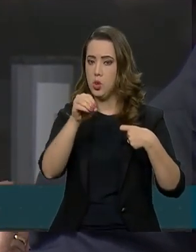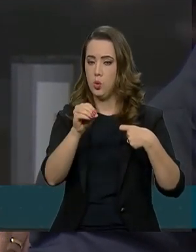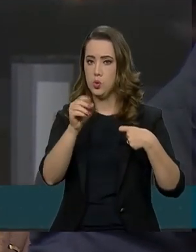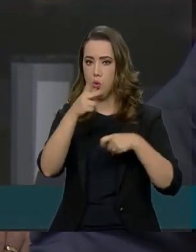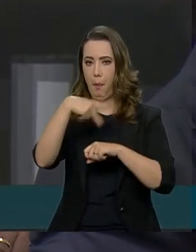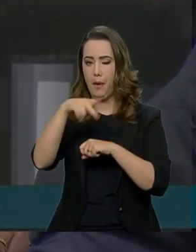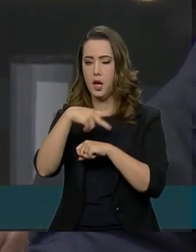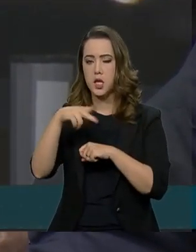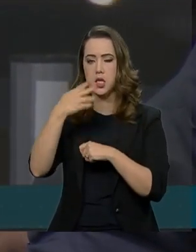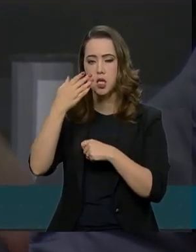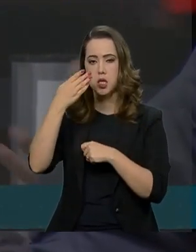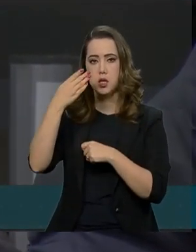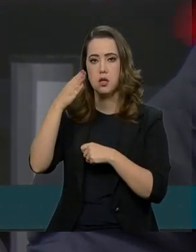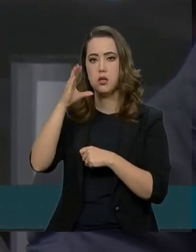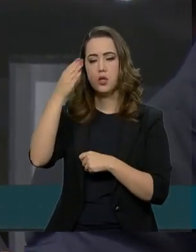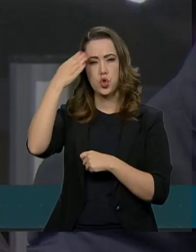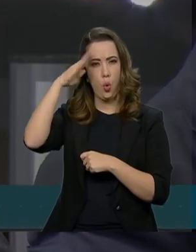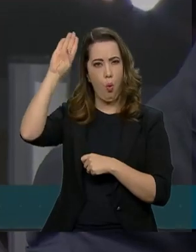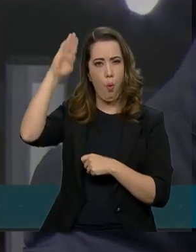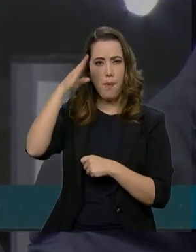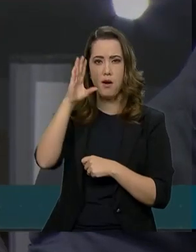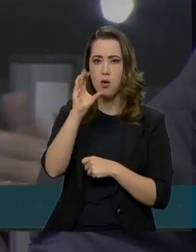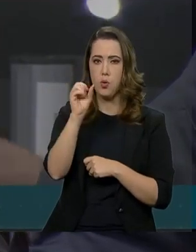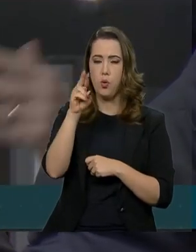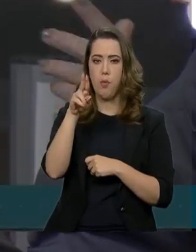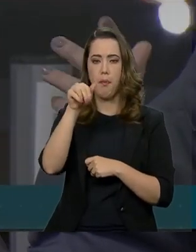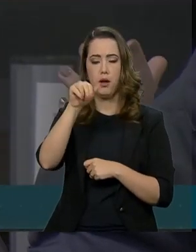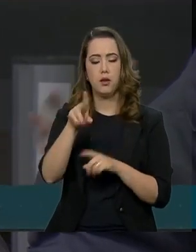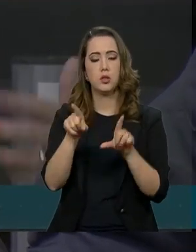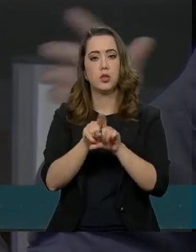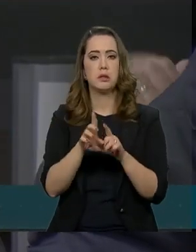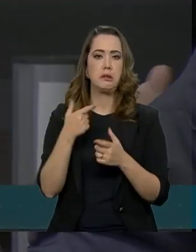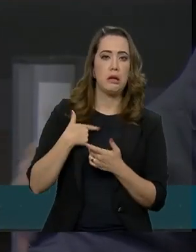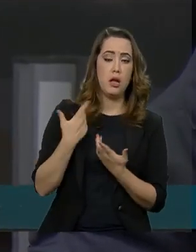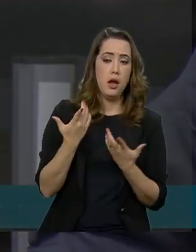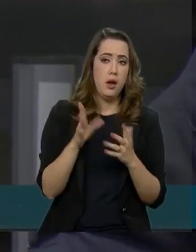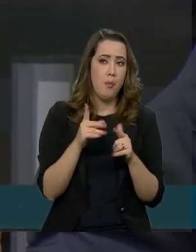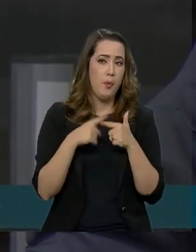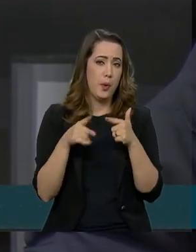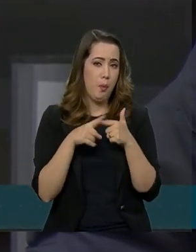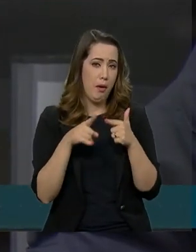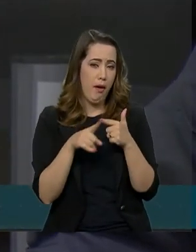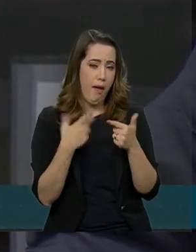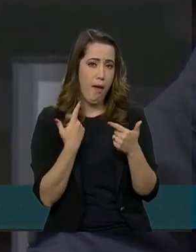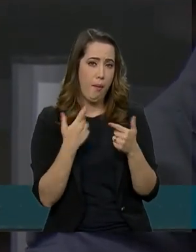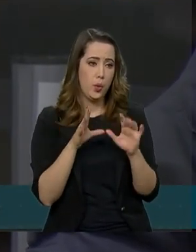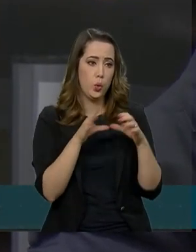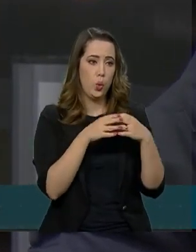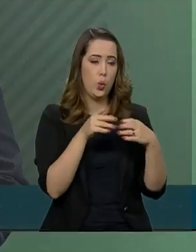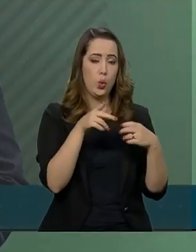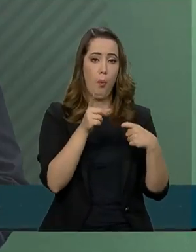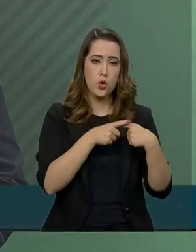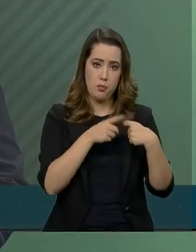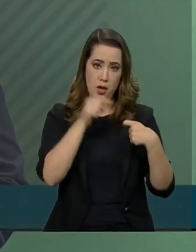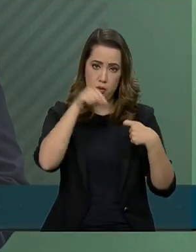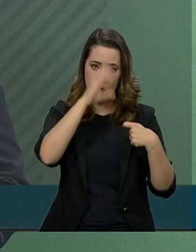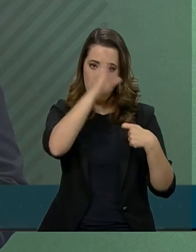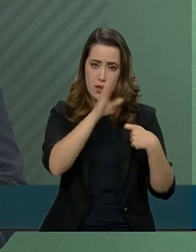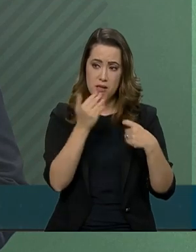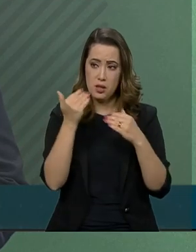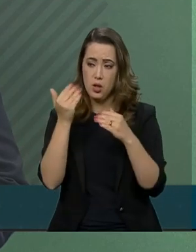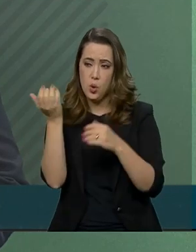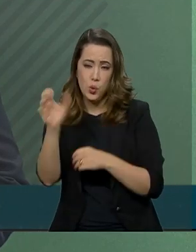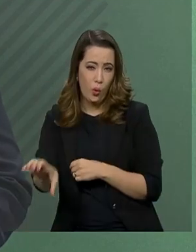temor do governo de resistência da classe médica, como aconteceu na versão anterior? Eu tenho informação que